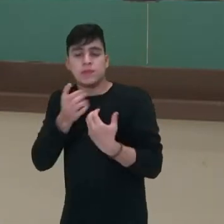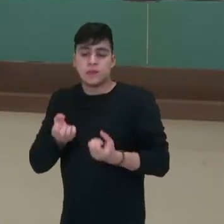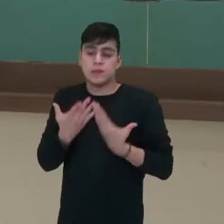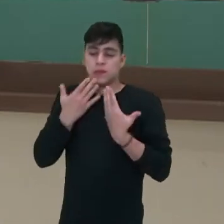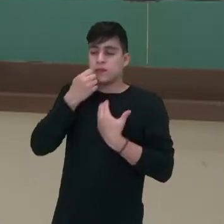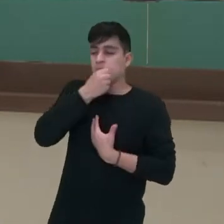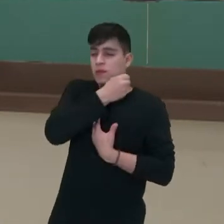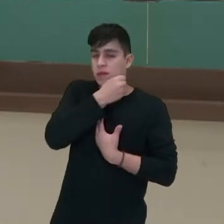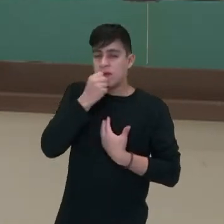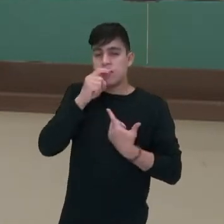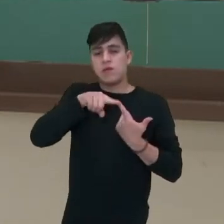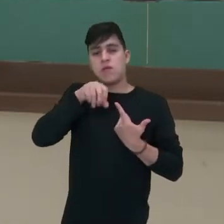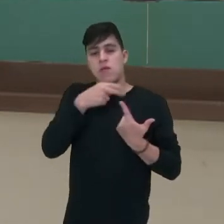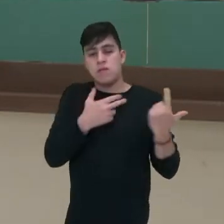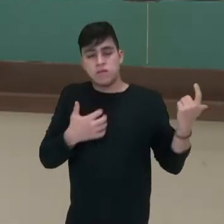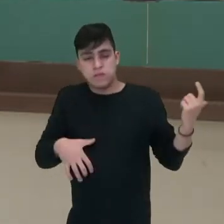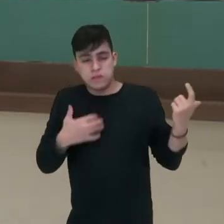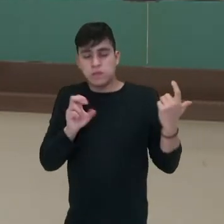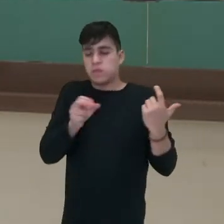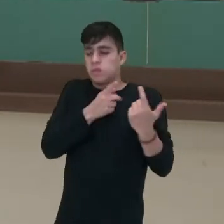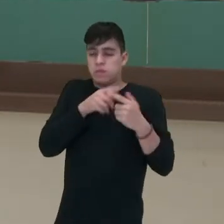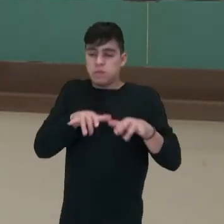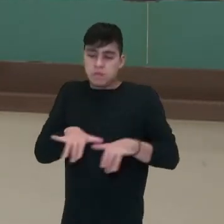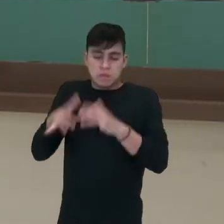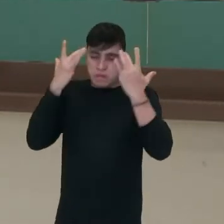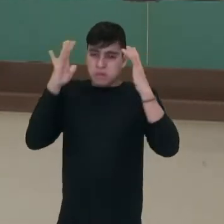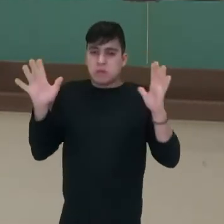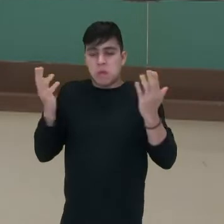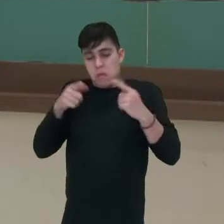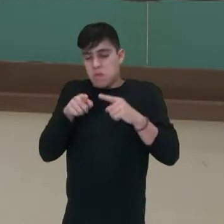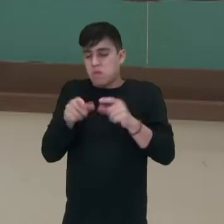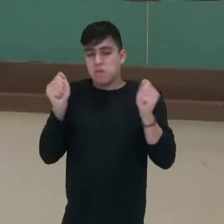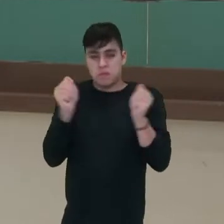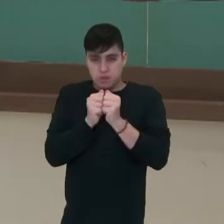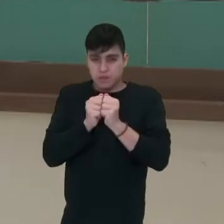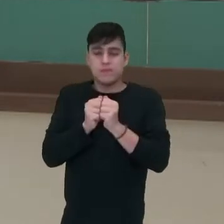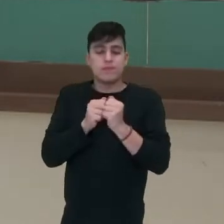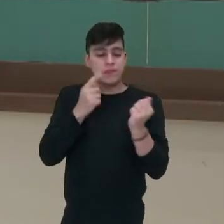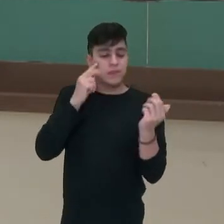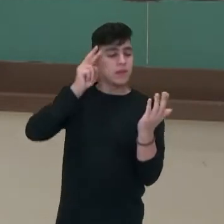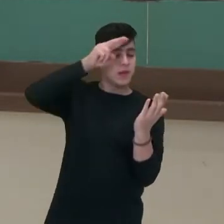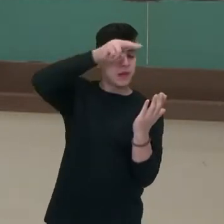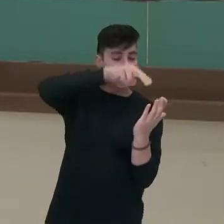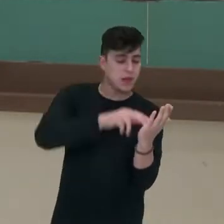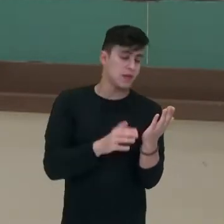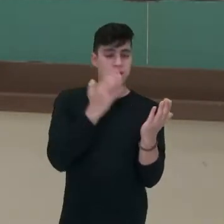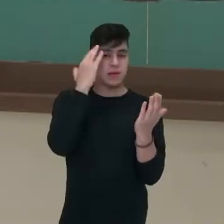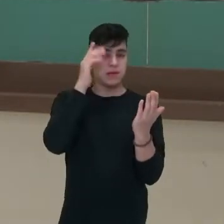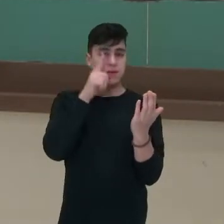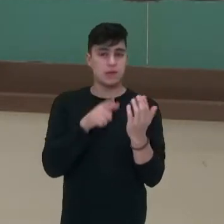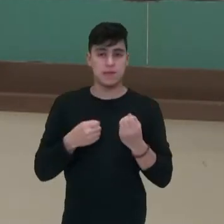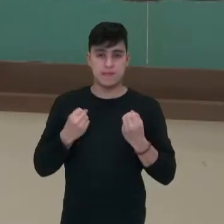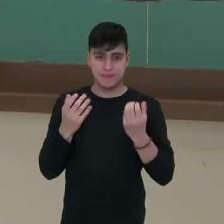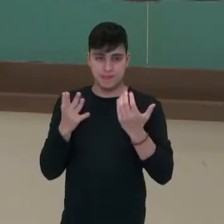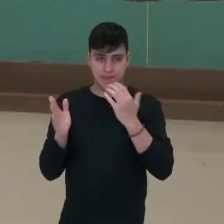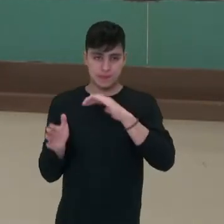cantando, tocando os instrumentos, seja os dois, né? Então, vai estar ali lendo essa partitura e executando.